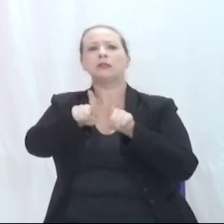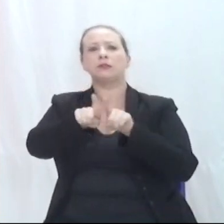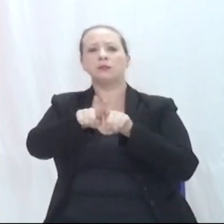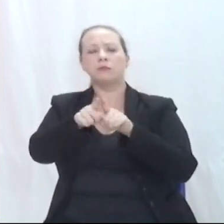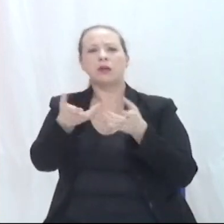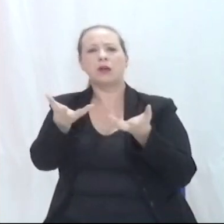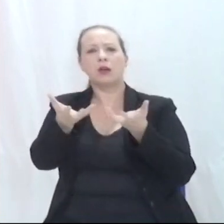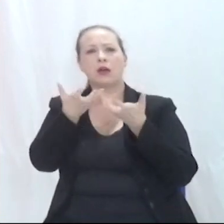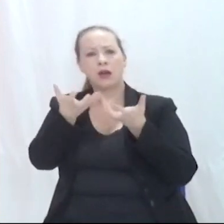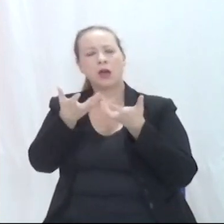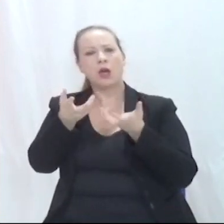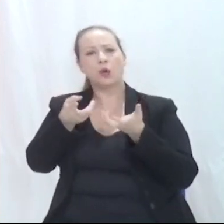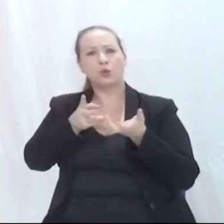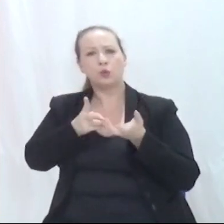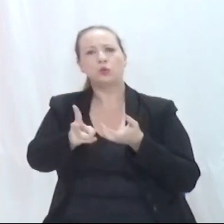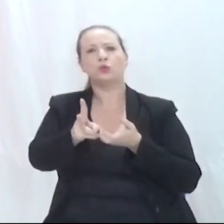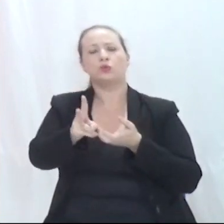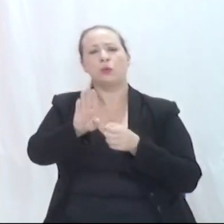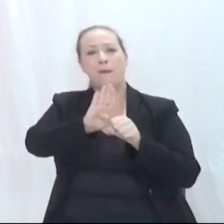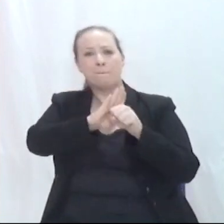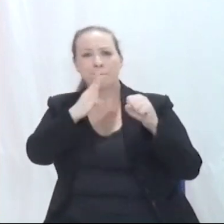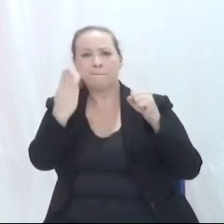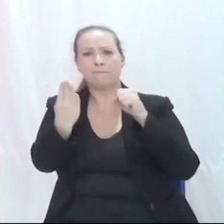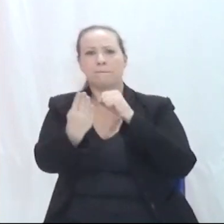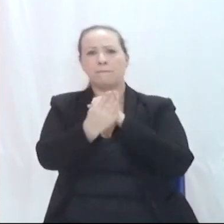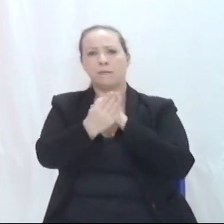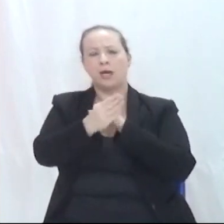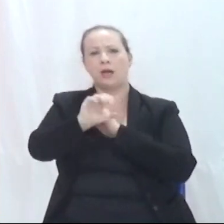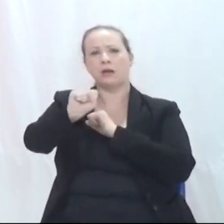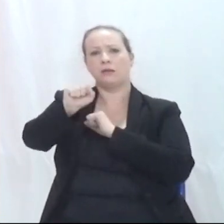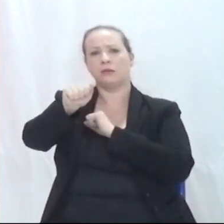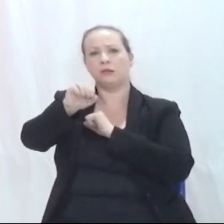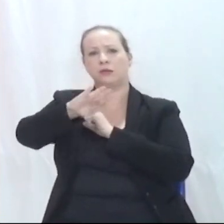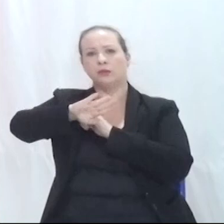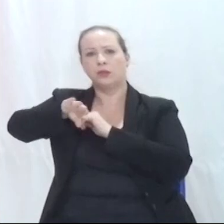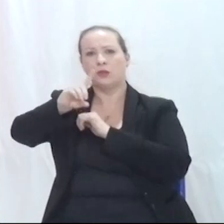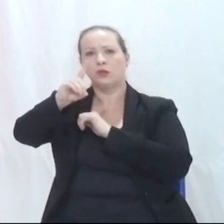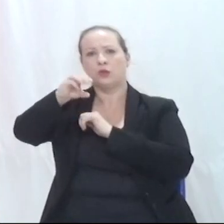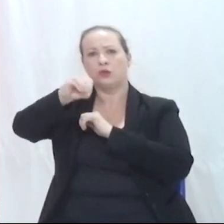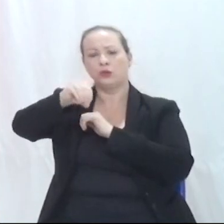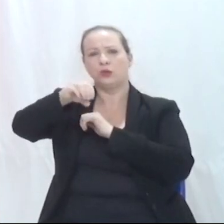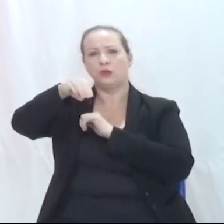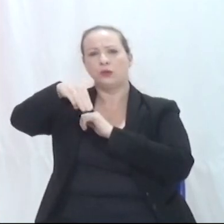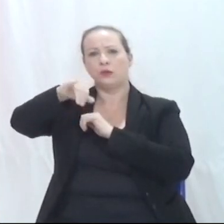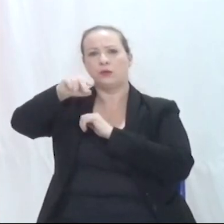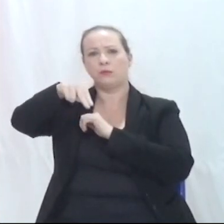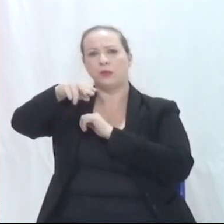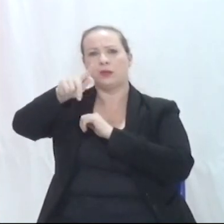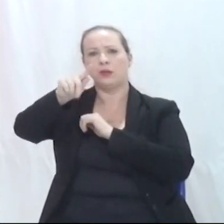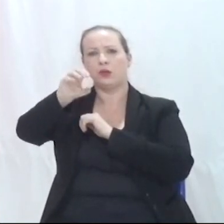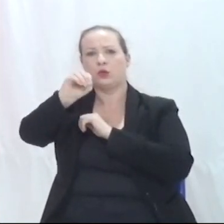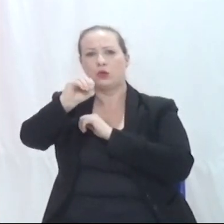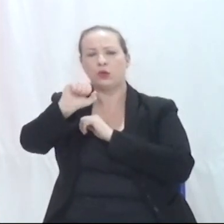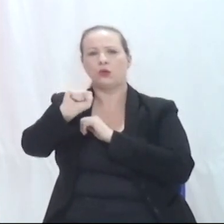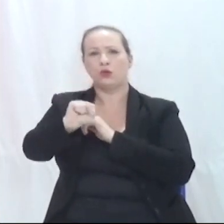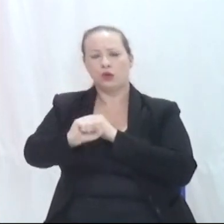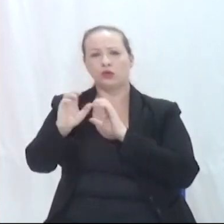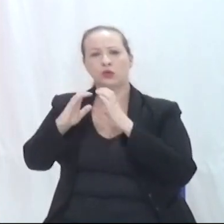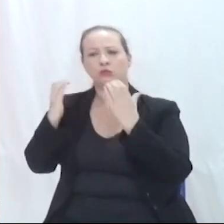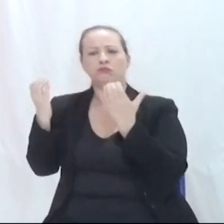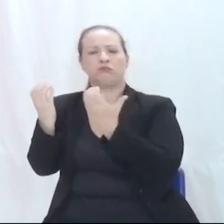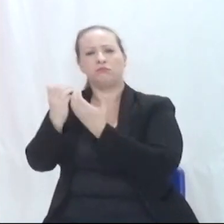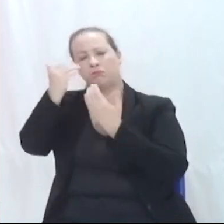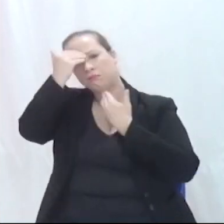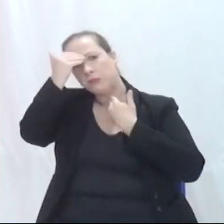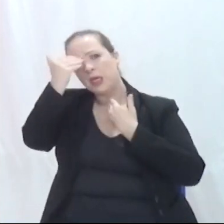continue sendo o bairro São Domingos. E a nossa comunidade está agradecendo muito. Obrigada.